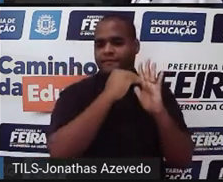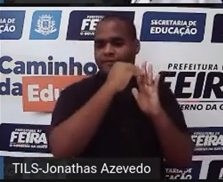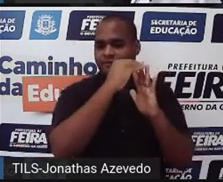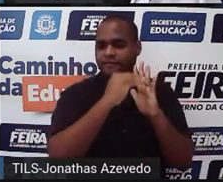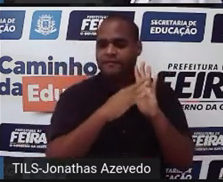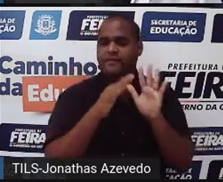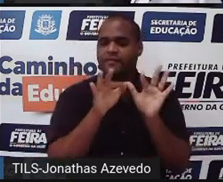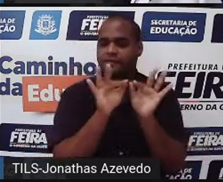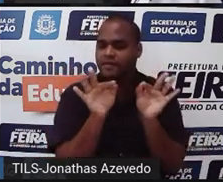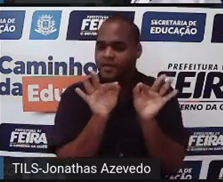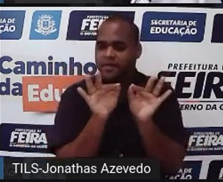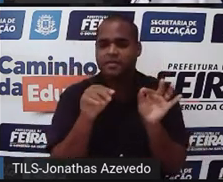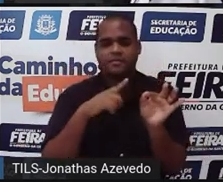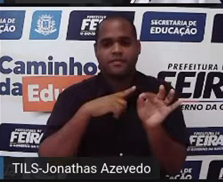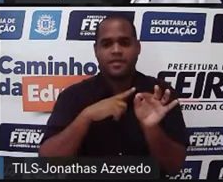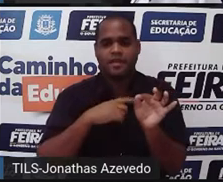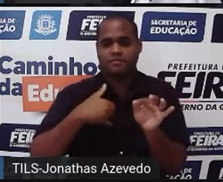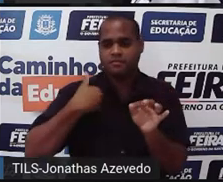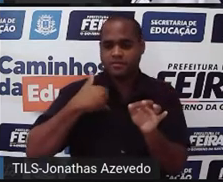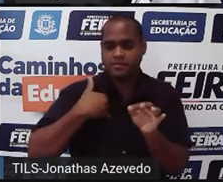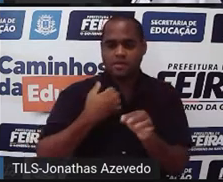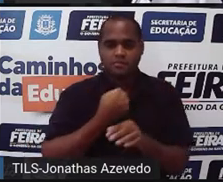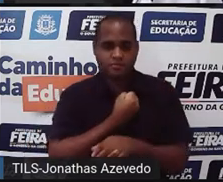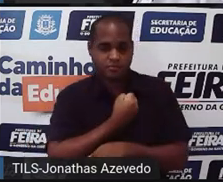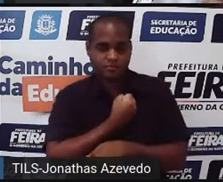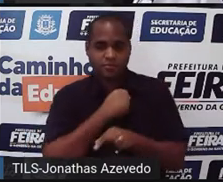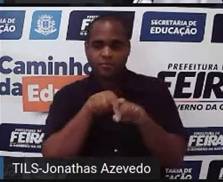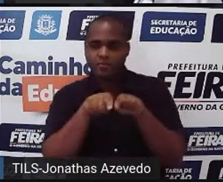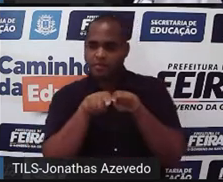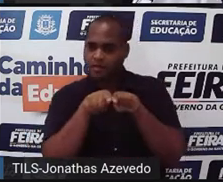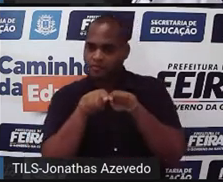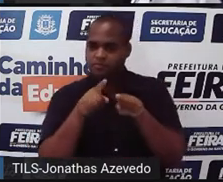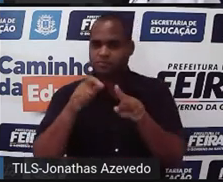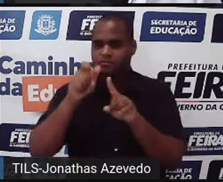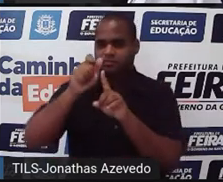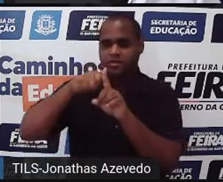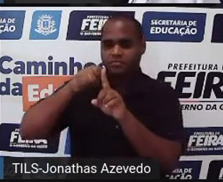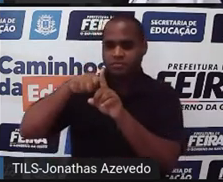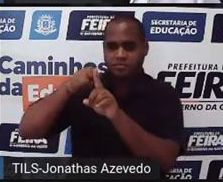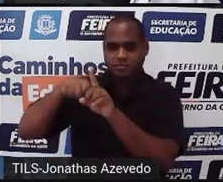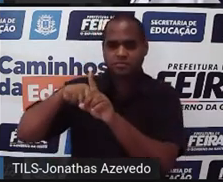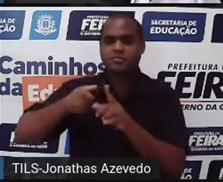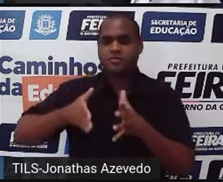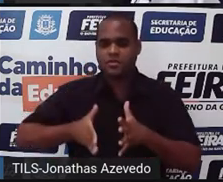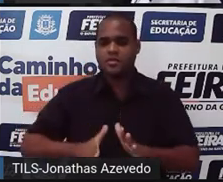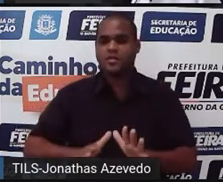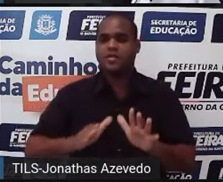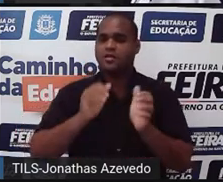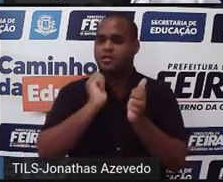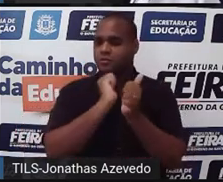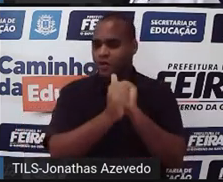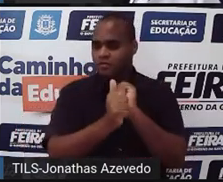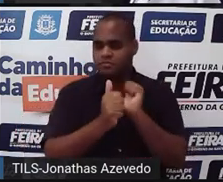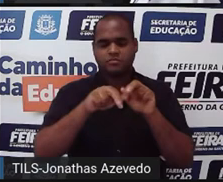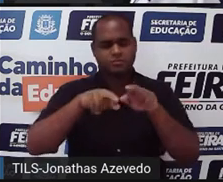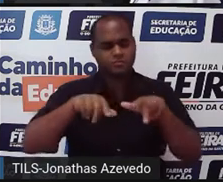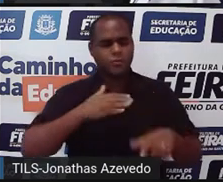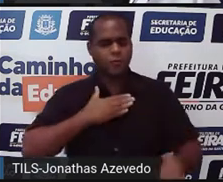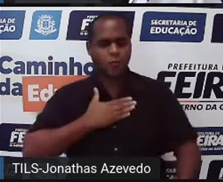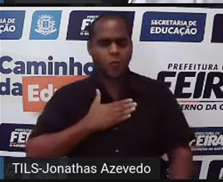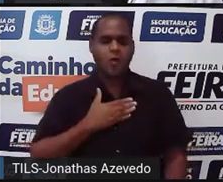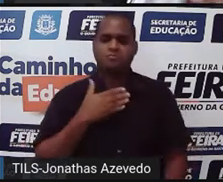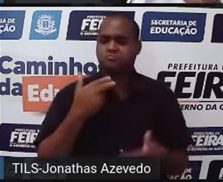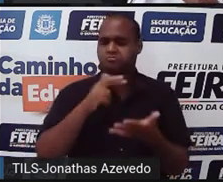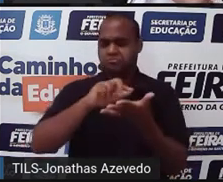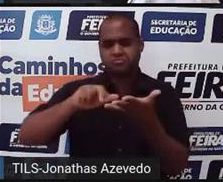E pode ser com informações de idade, número de irmãos, meses de nascimento, esportes preferidos e etc, tá